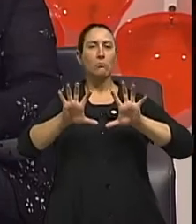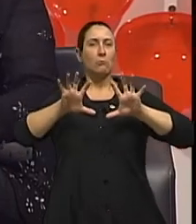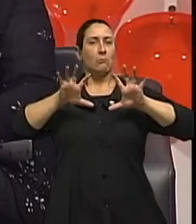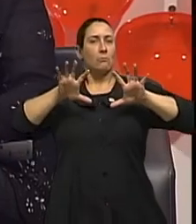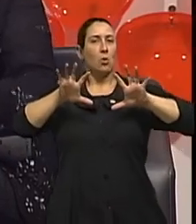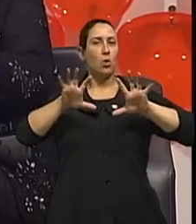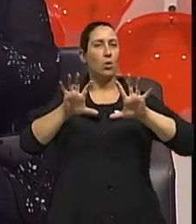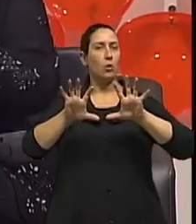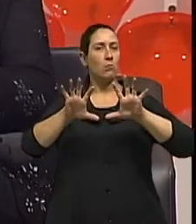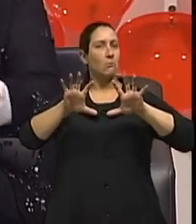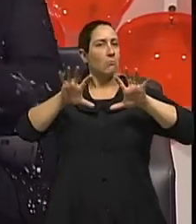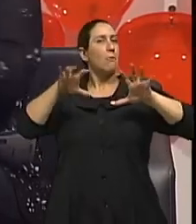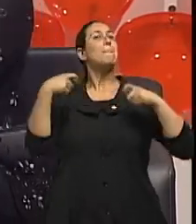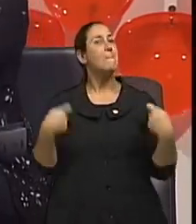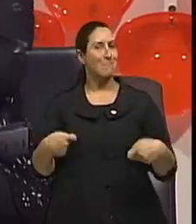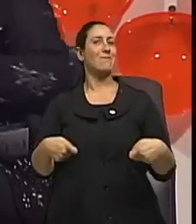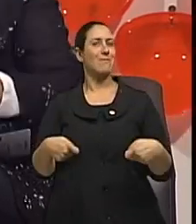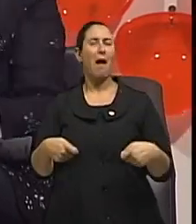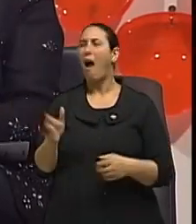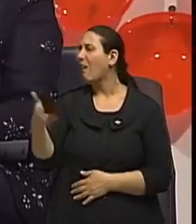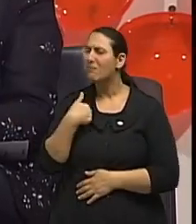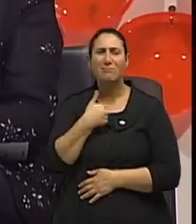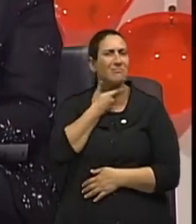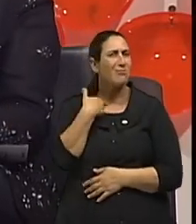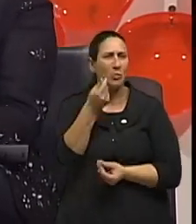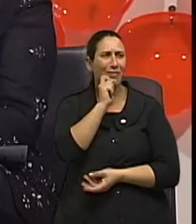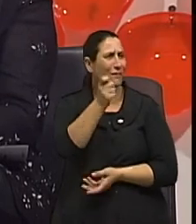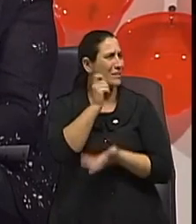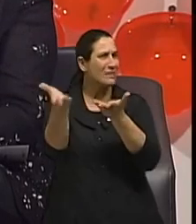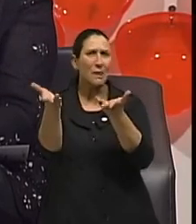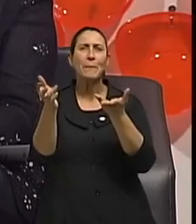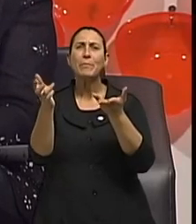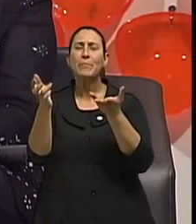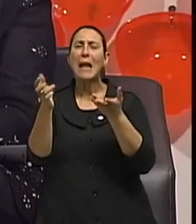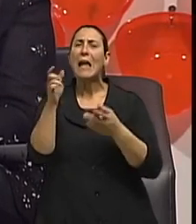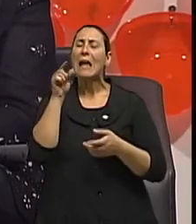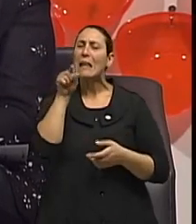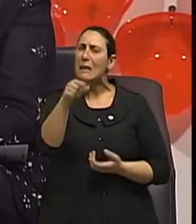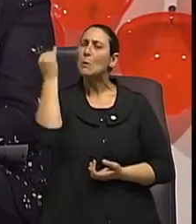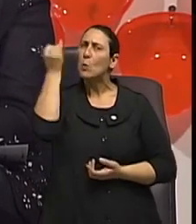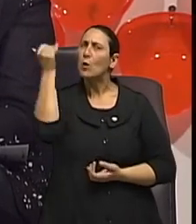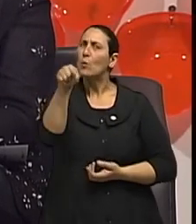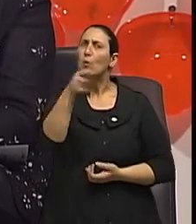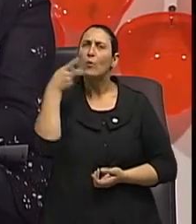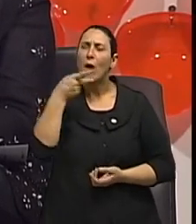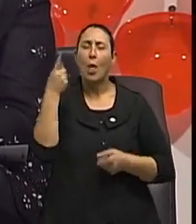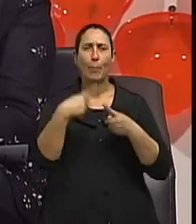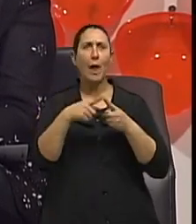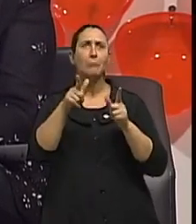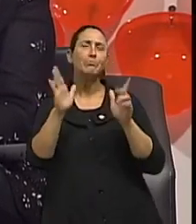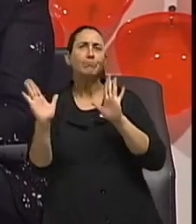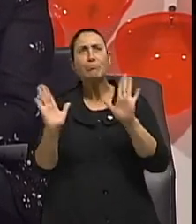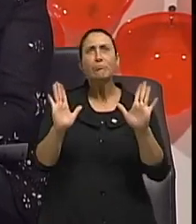Estão gostando, né? Eu estou adorando estar entrevistando a doutora mais uma vez aqui. Essa questão de estar no meio termo,